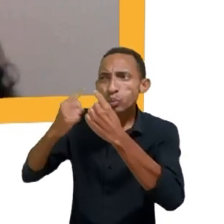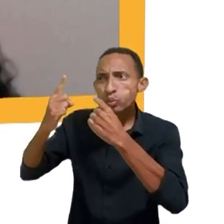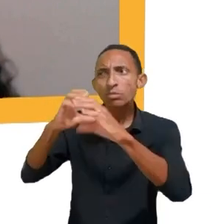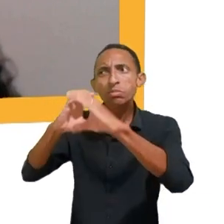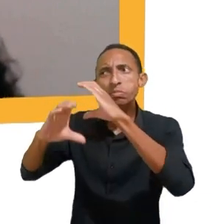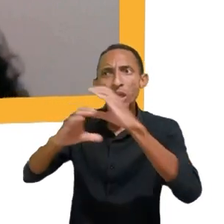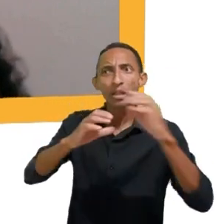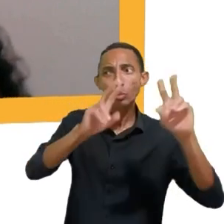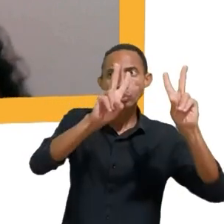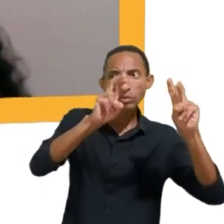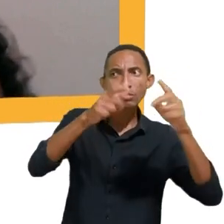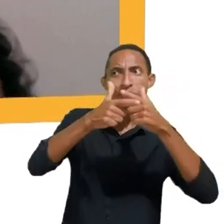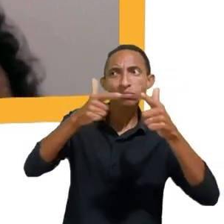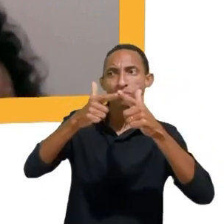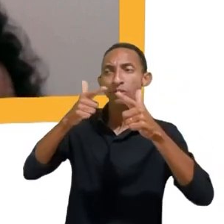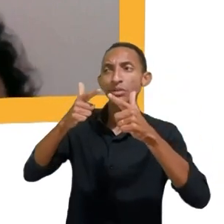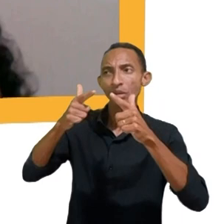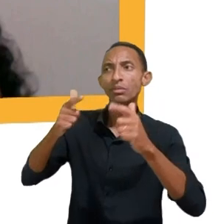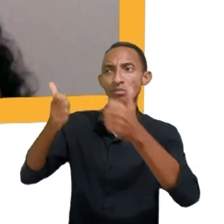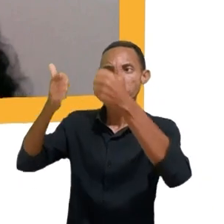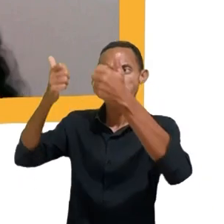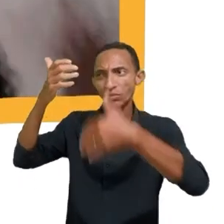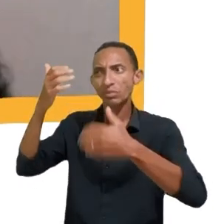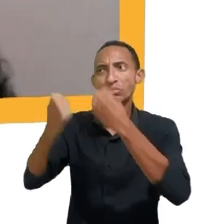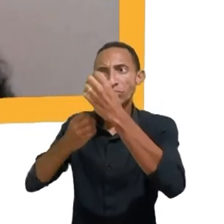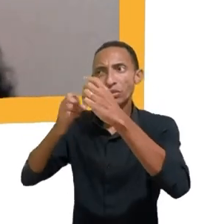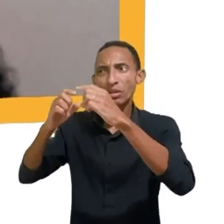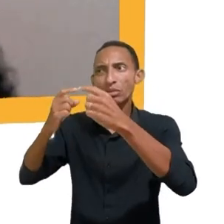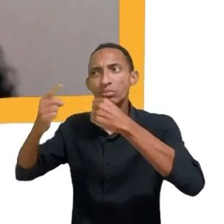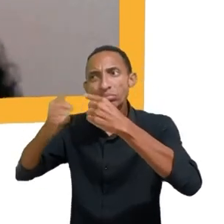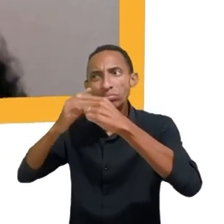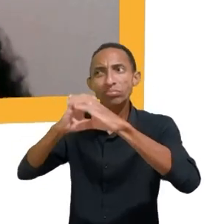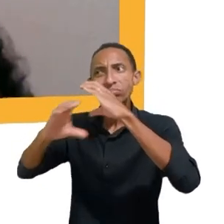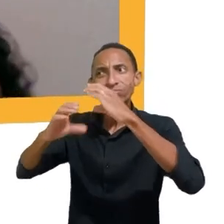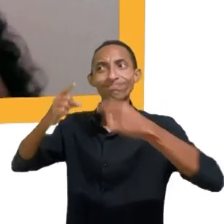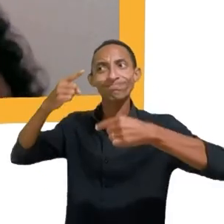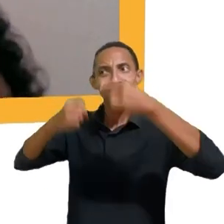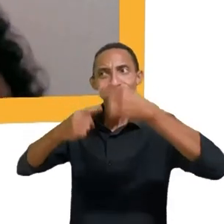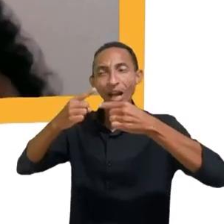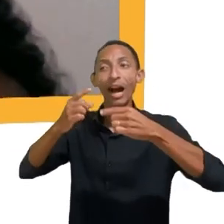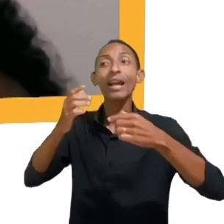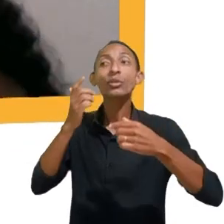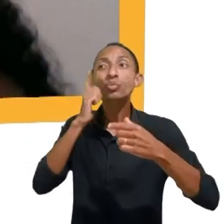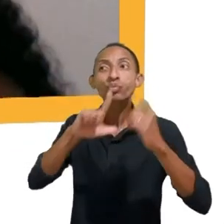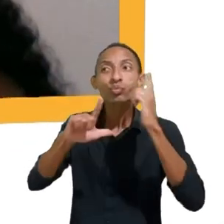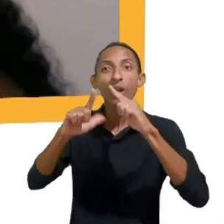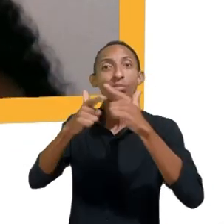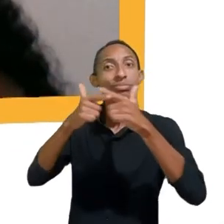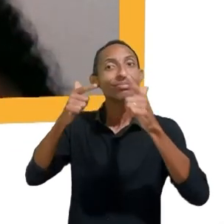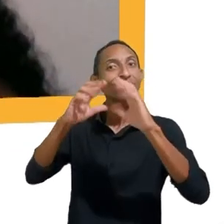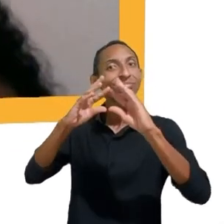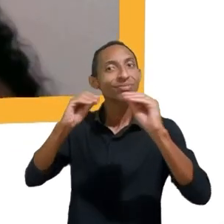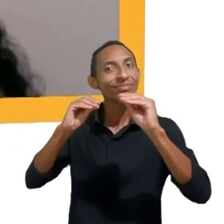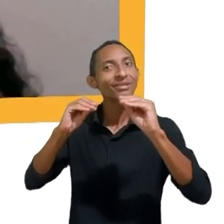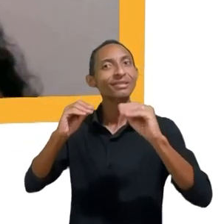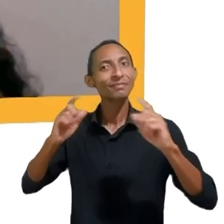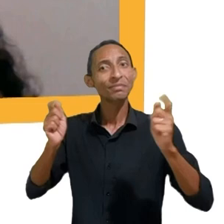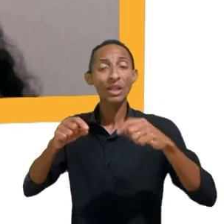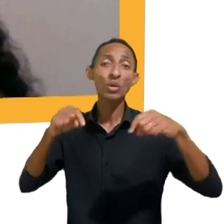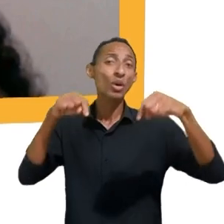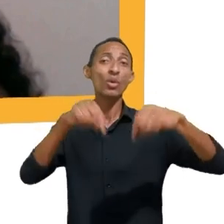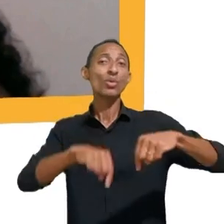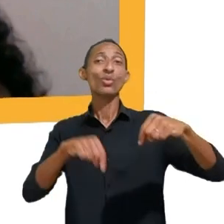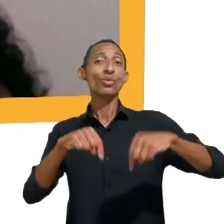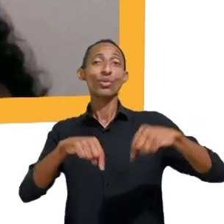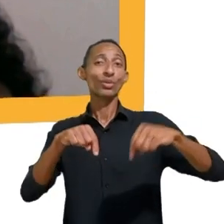problema deveria ser mais discutida hoje em dia como estamos fazendo aqui hoje falando sobre esse problema que estamos enfrentando e